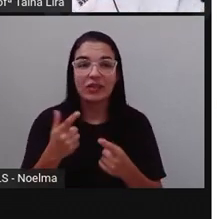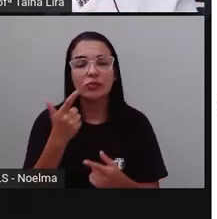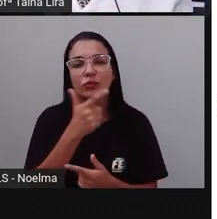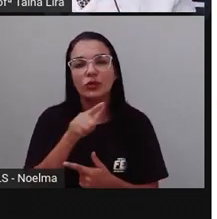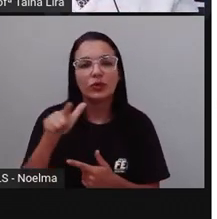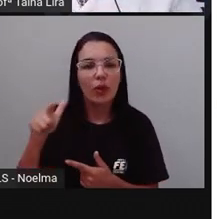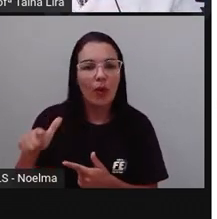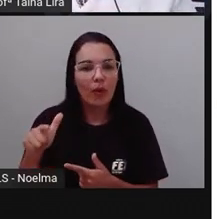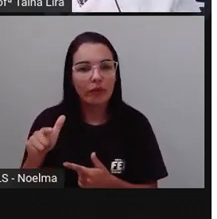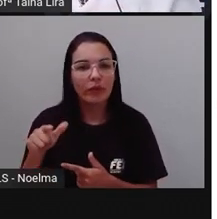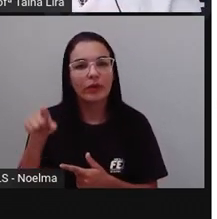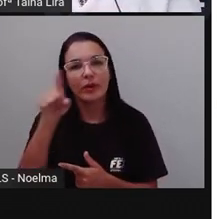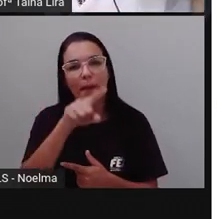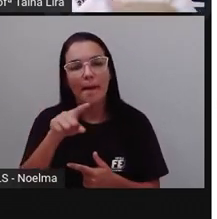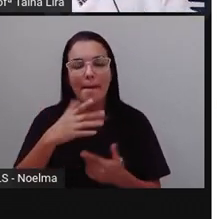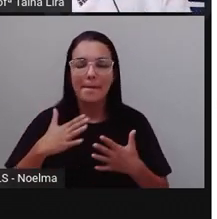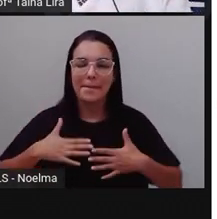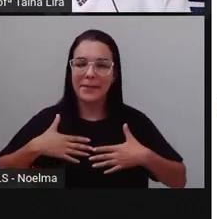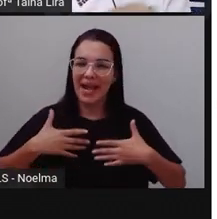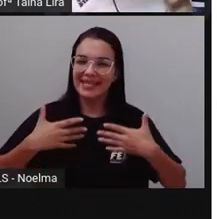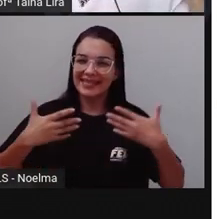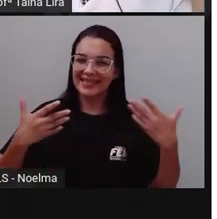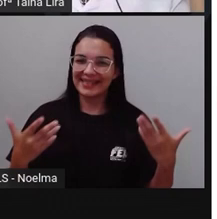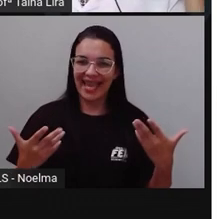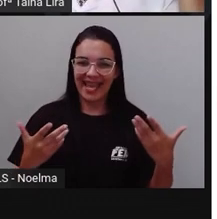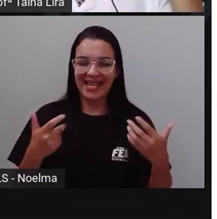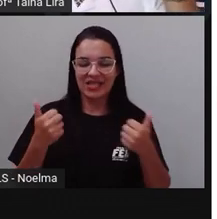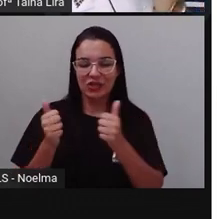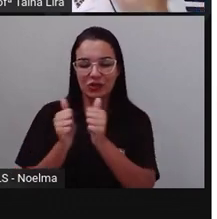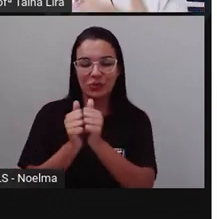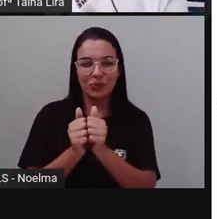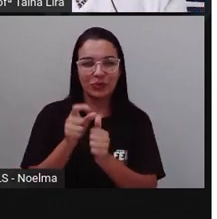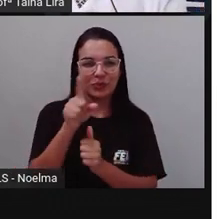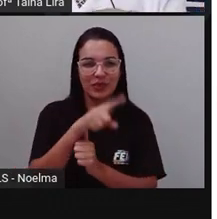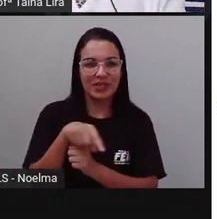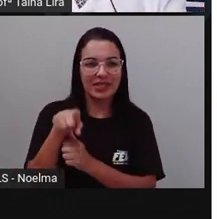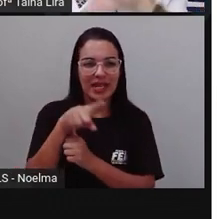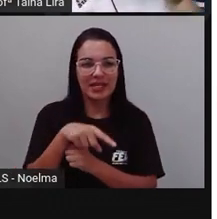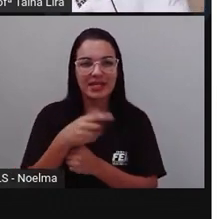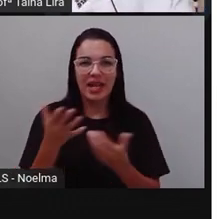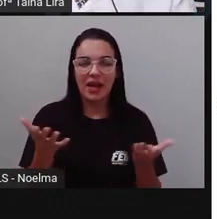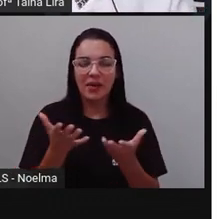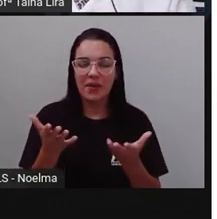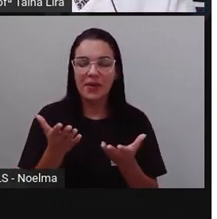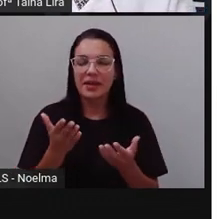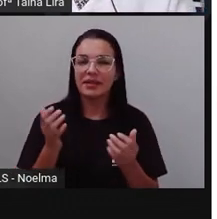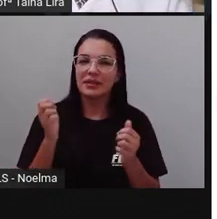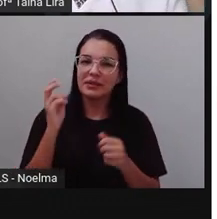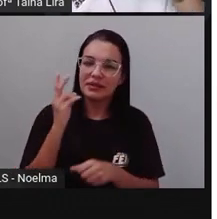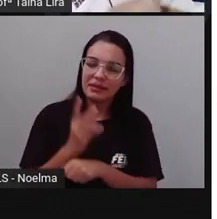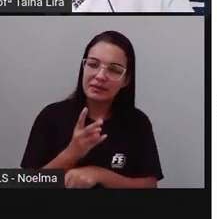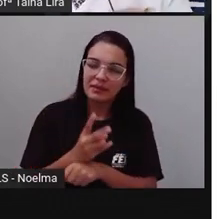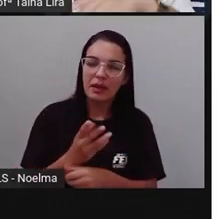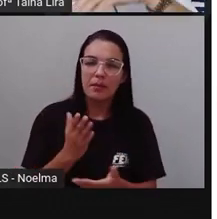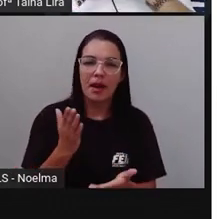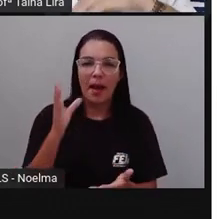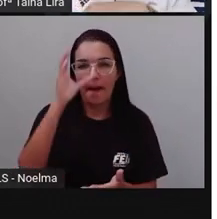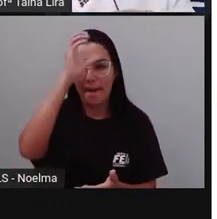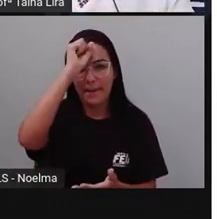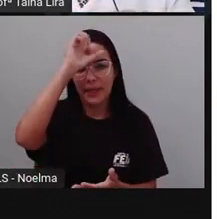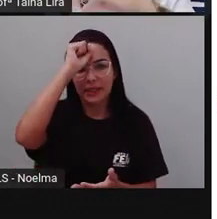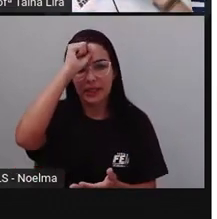Mais uma vez, Foi um prazer estar aqui com vocês, Espero que tenha sido um momento, De muito aprendizado, Tá bom?